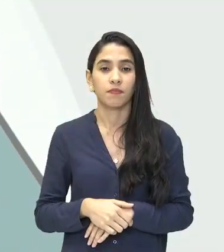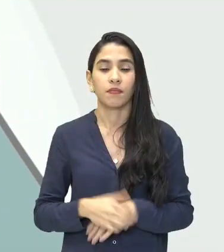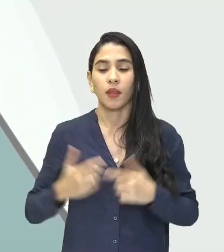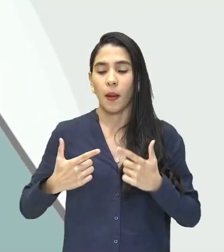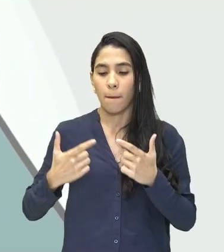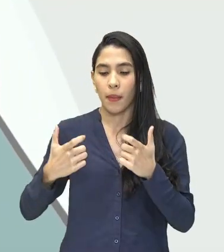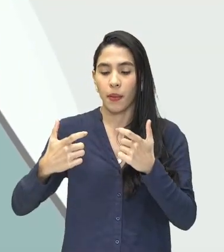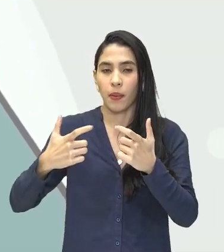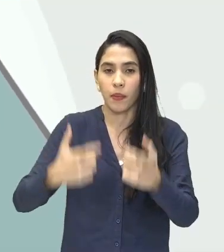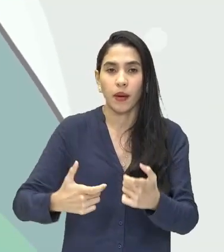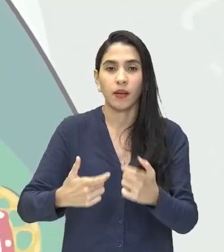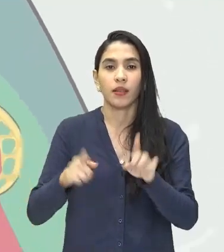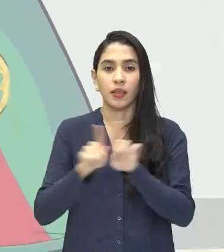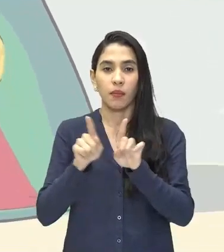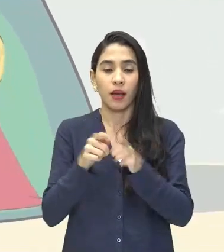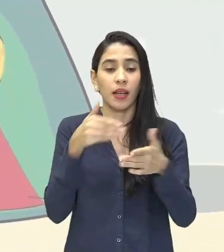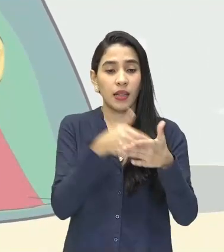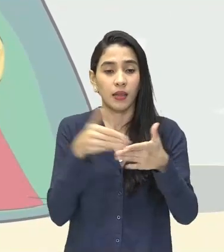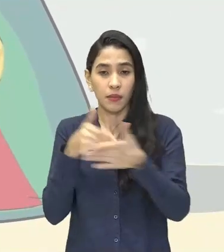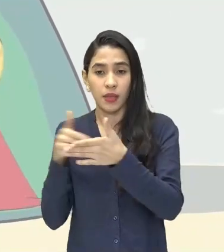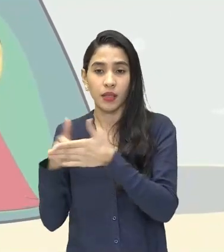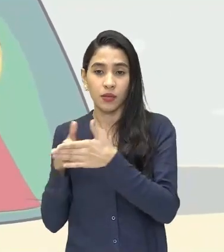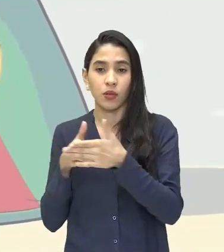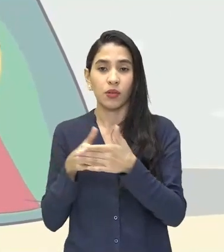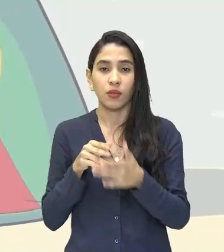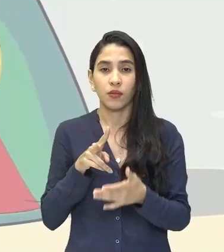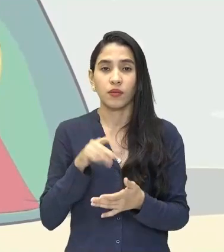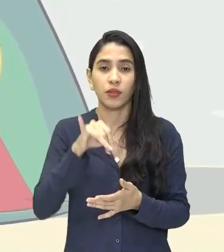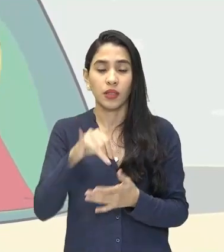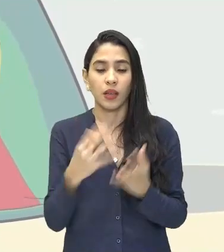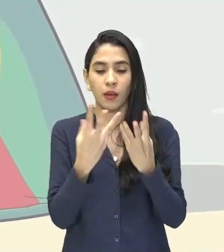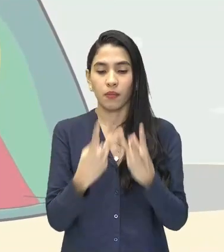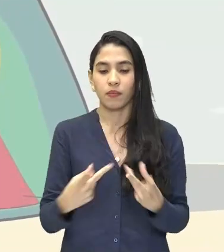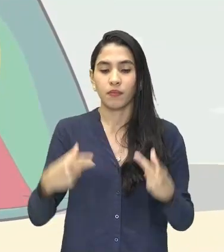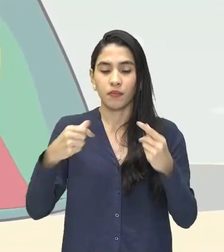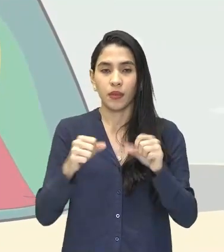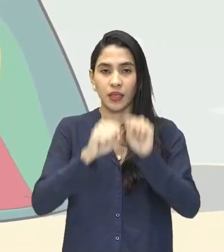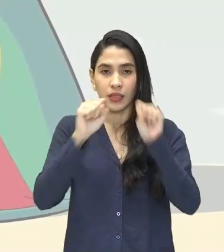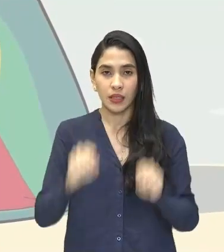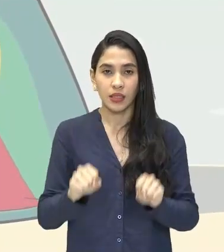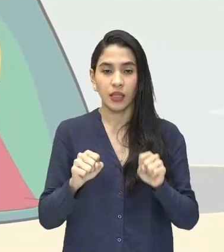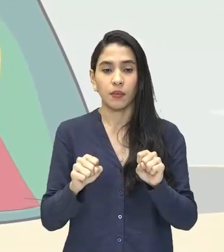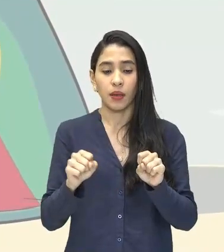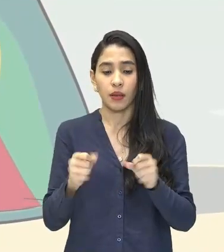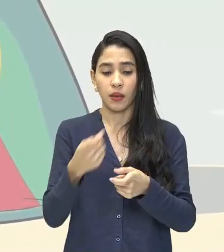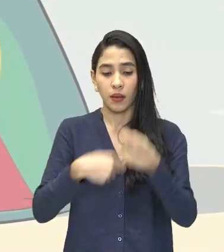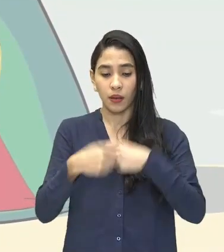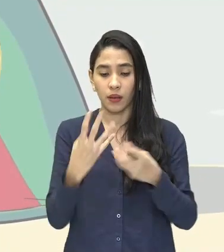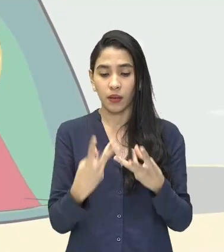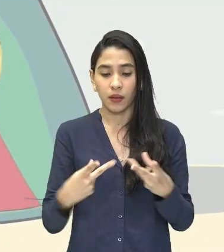comerciais e limitações intrínsecas levaram ao declínio do mercantilismo, dando lugar a novas ideias